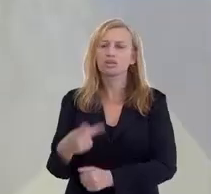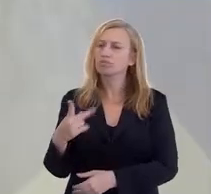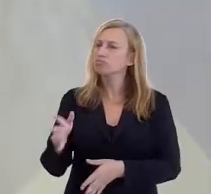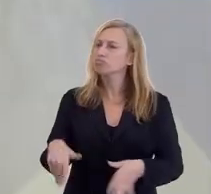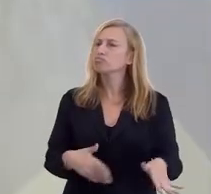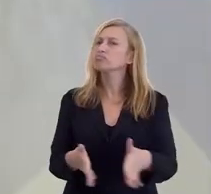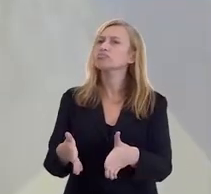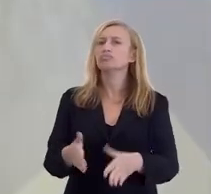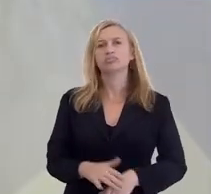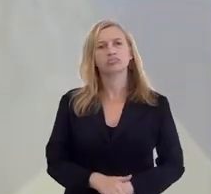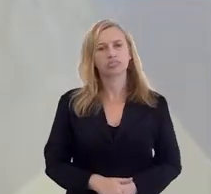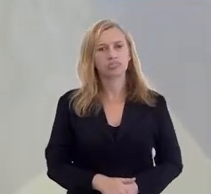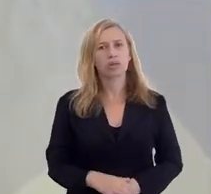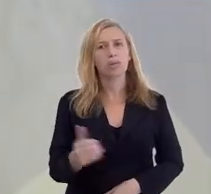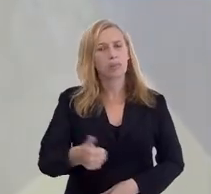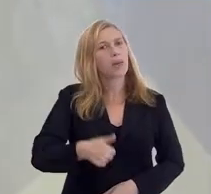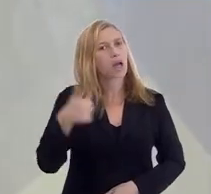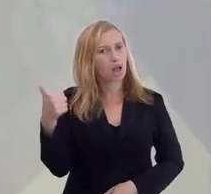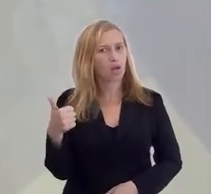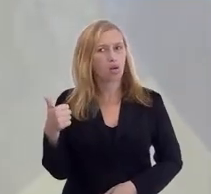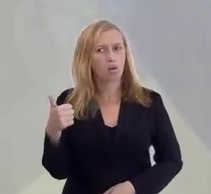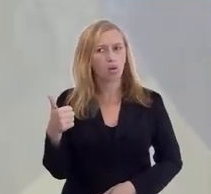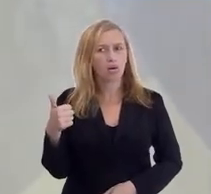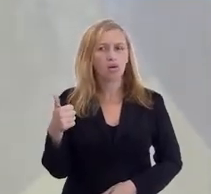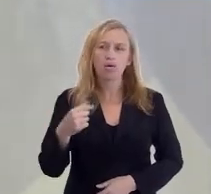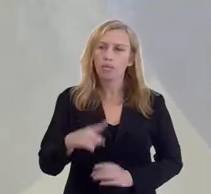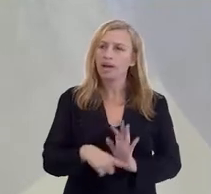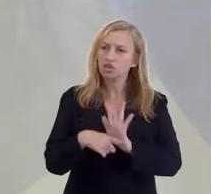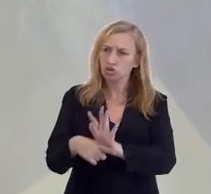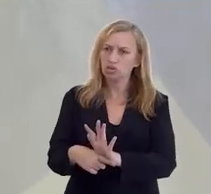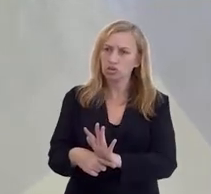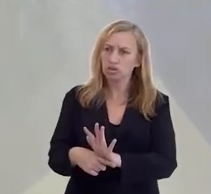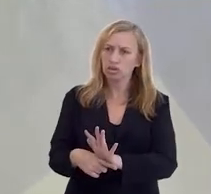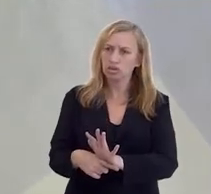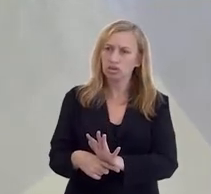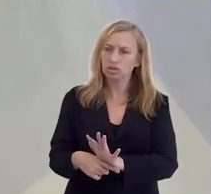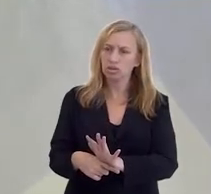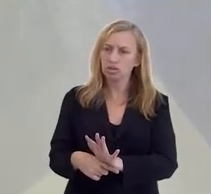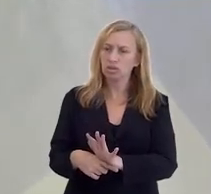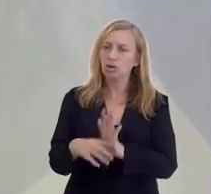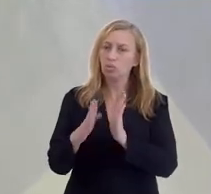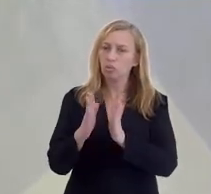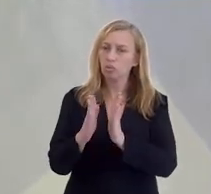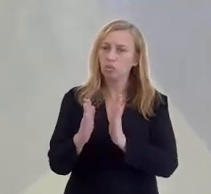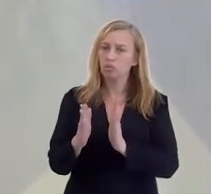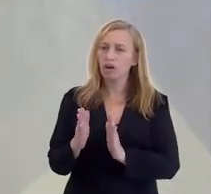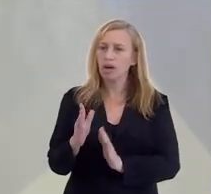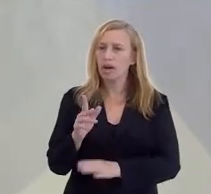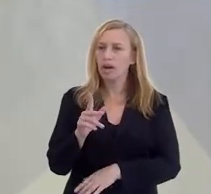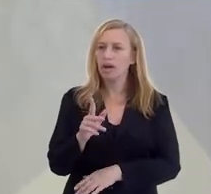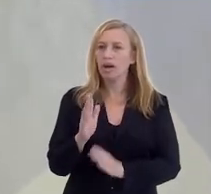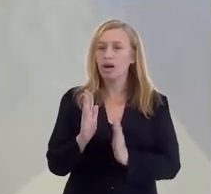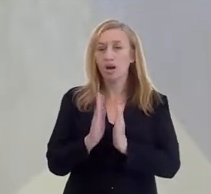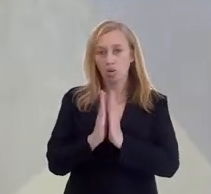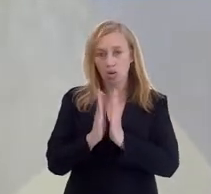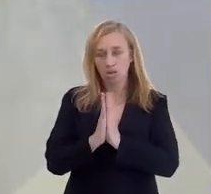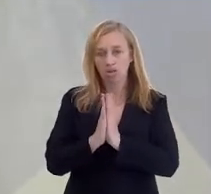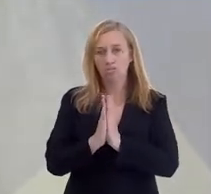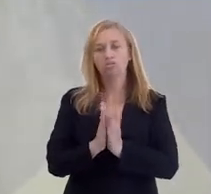O melhor recurso para ajudá-lo é a prece. É nós fazermos orações.